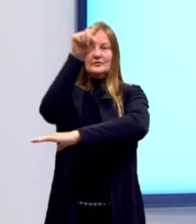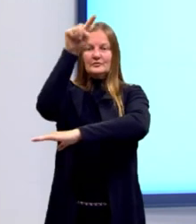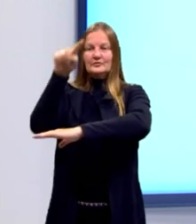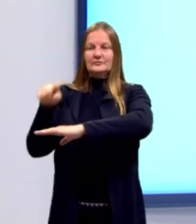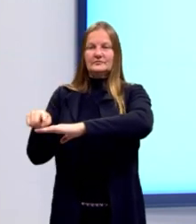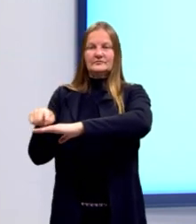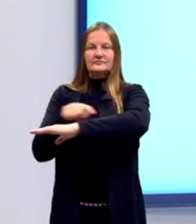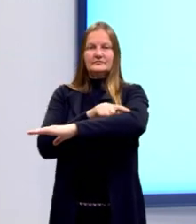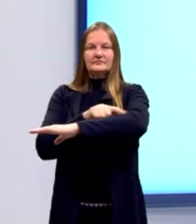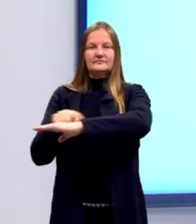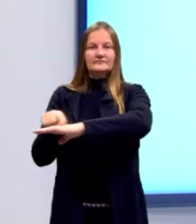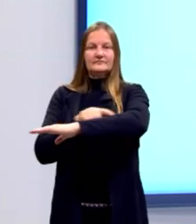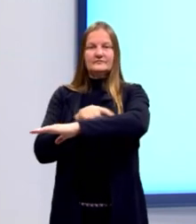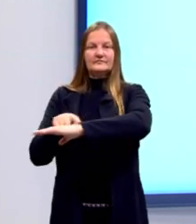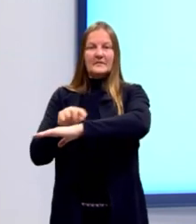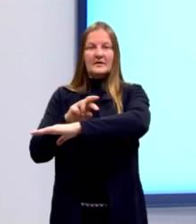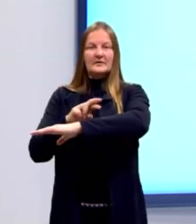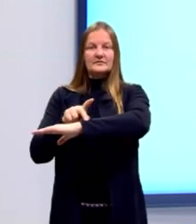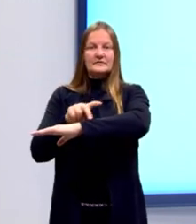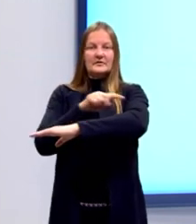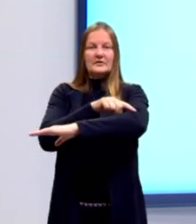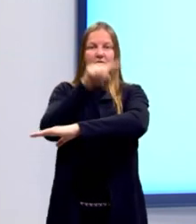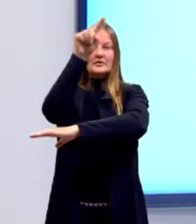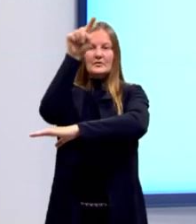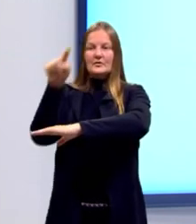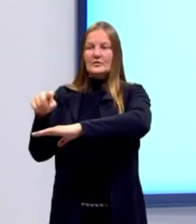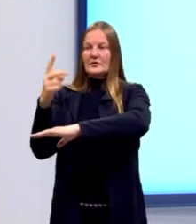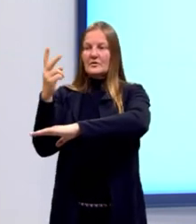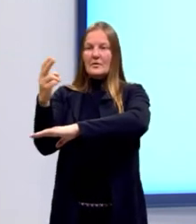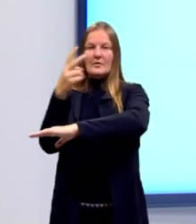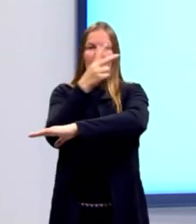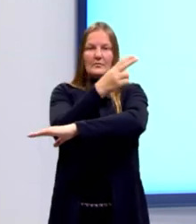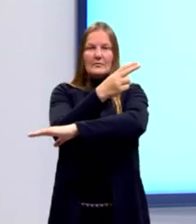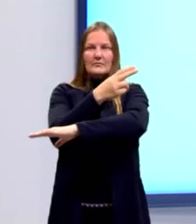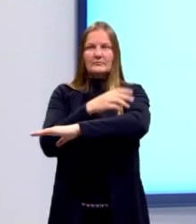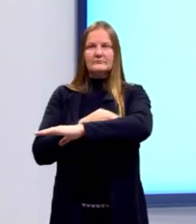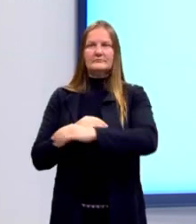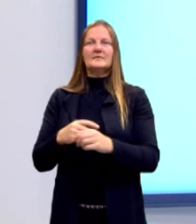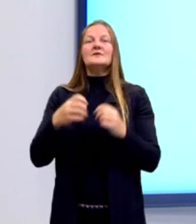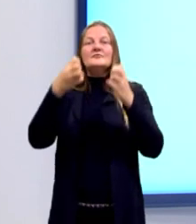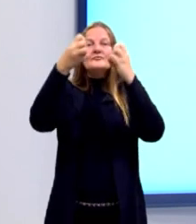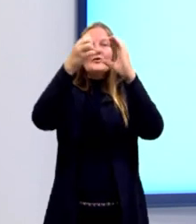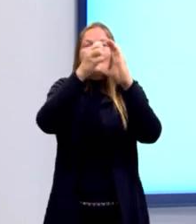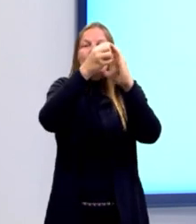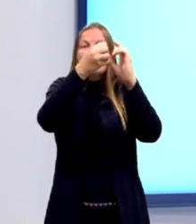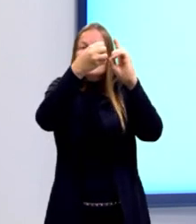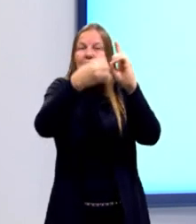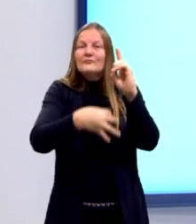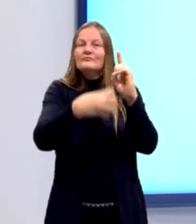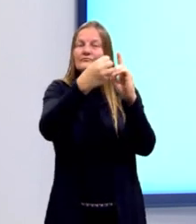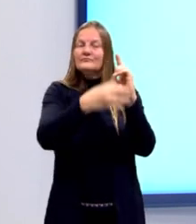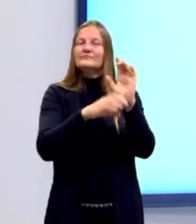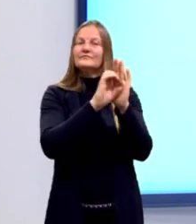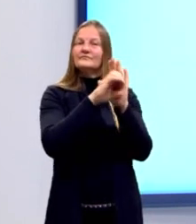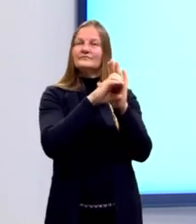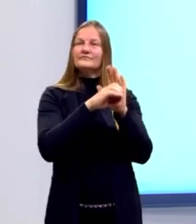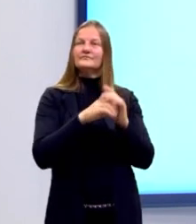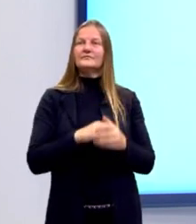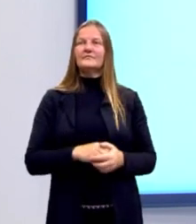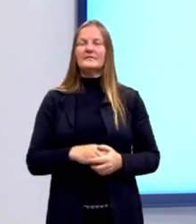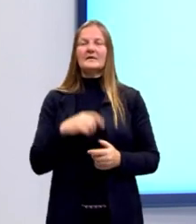isósceles, né? Dois lados iguais. Essa definição ainda nos remete, então, a dois